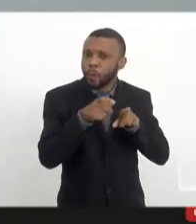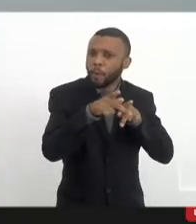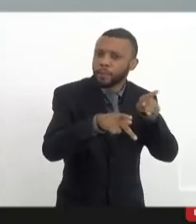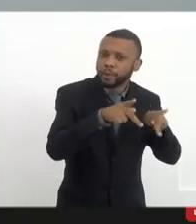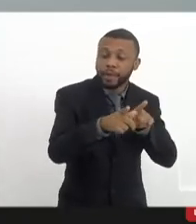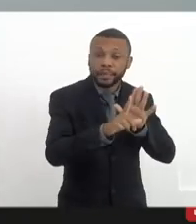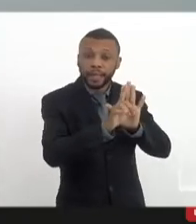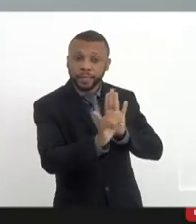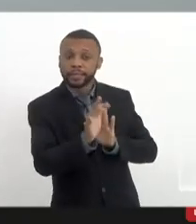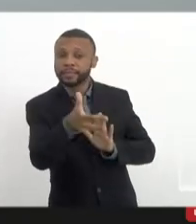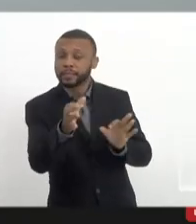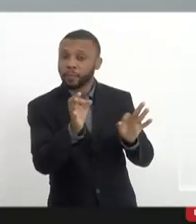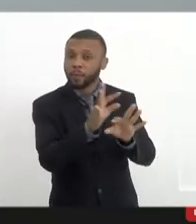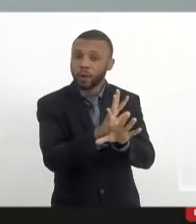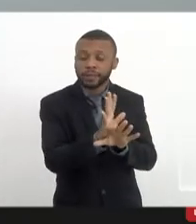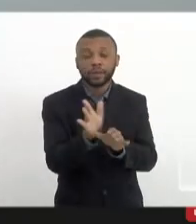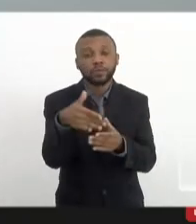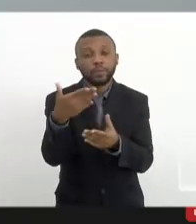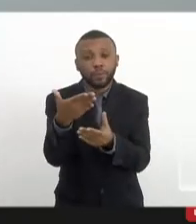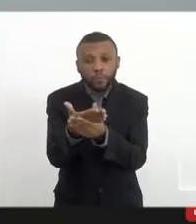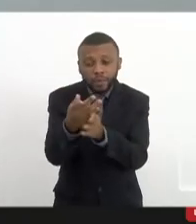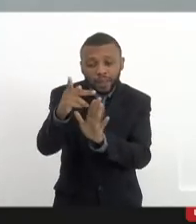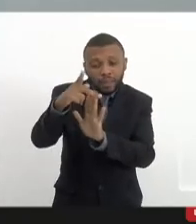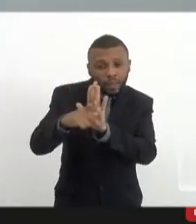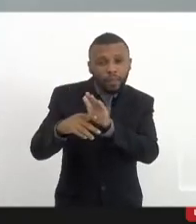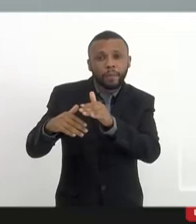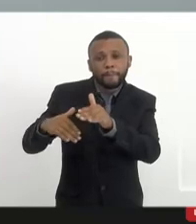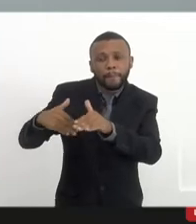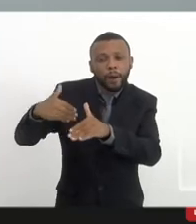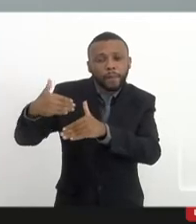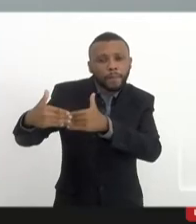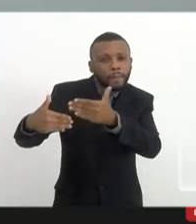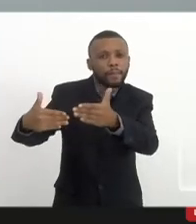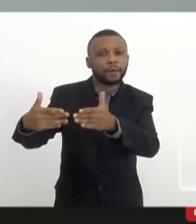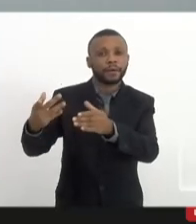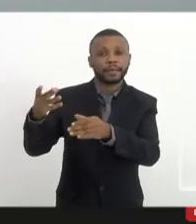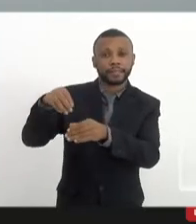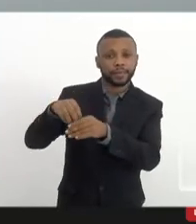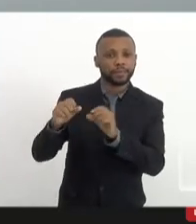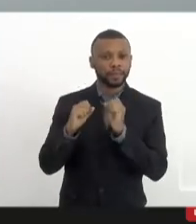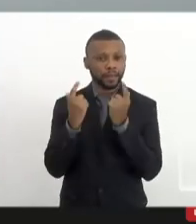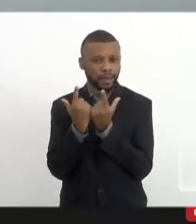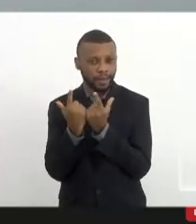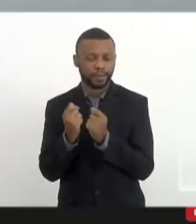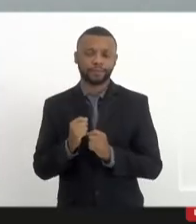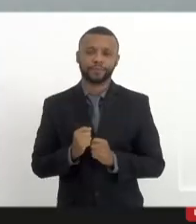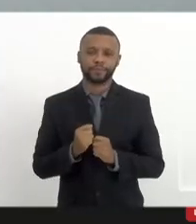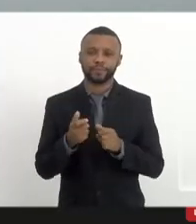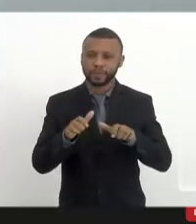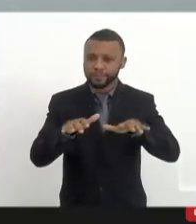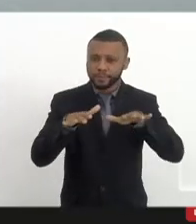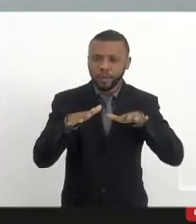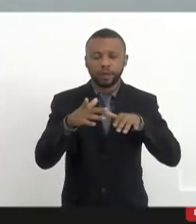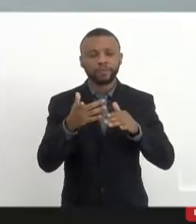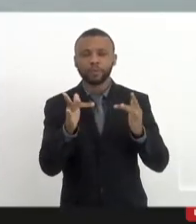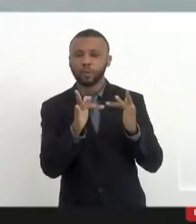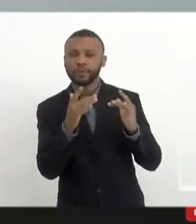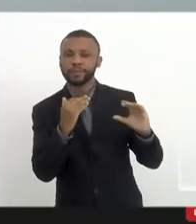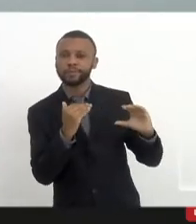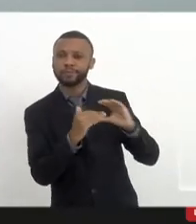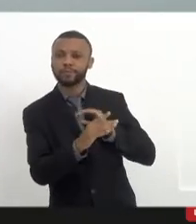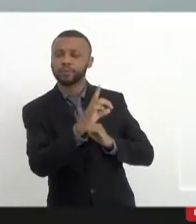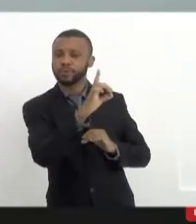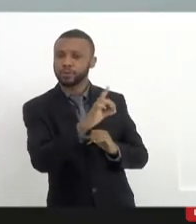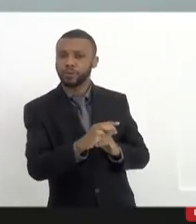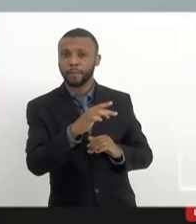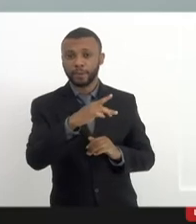quanto dos projetos que estão tramitando na casa. Eu, durante a audiência, fiz contato com o procurador da Geralda Ler, doutor Sérgio Pimentel,